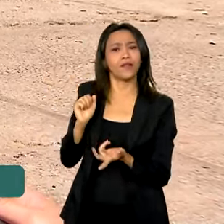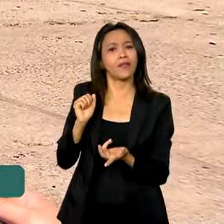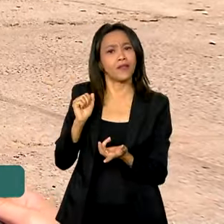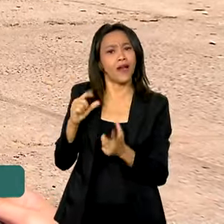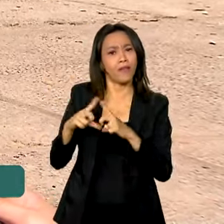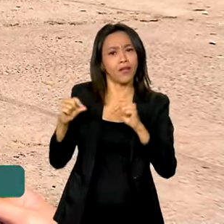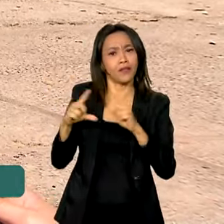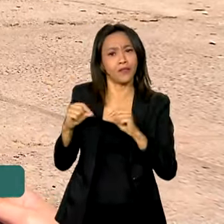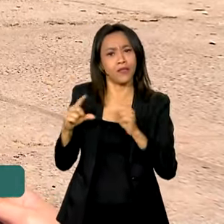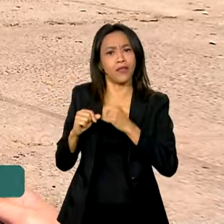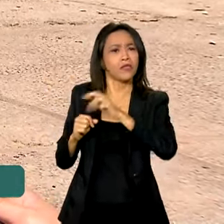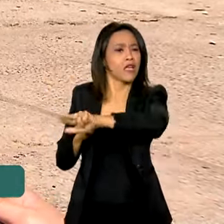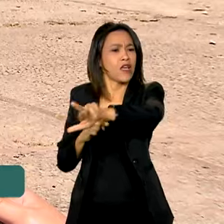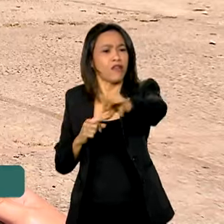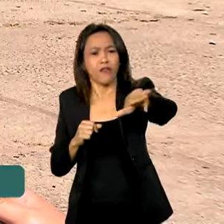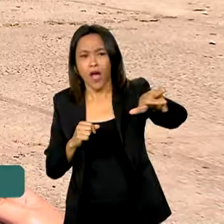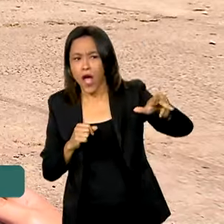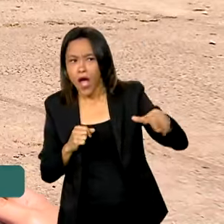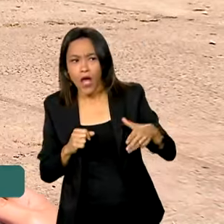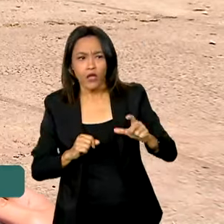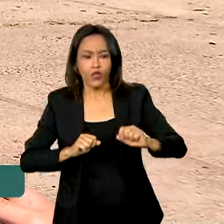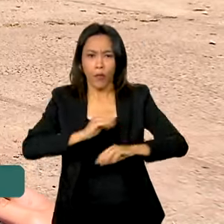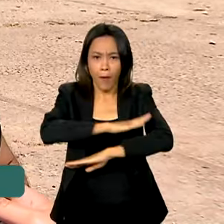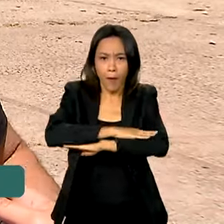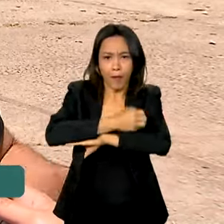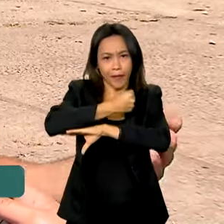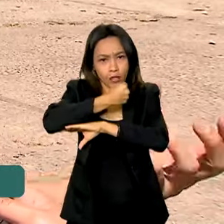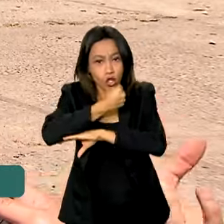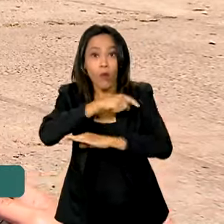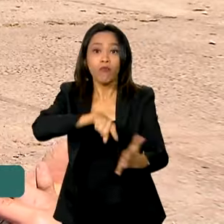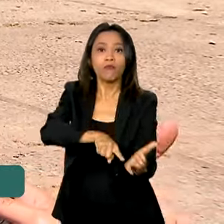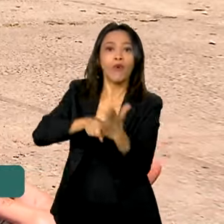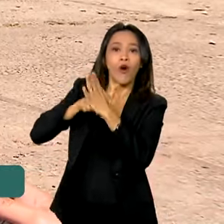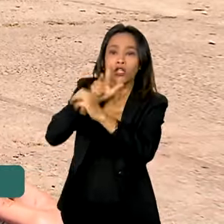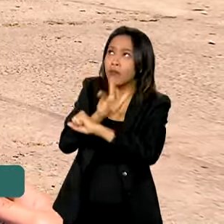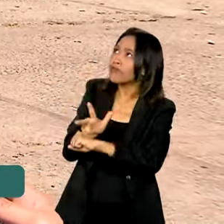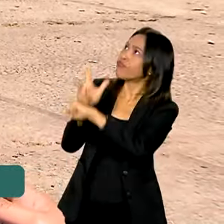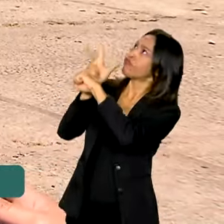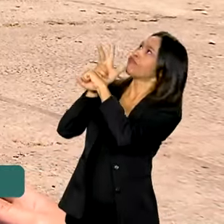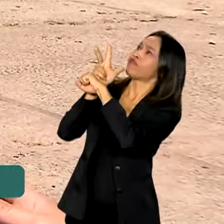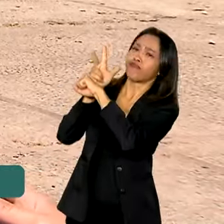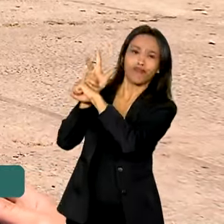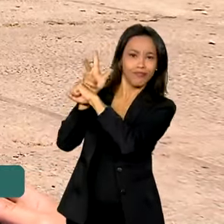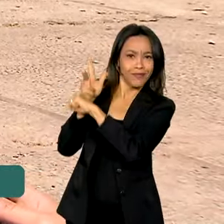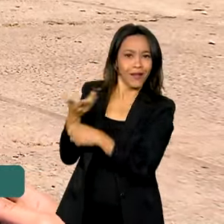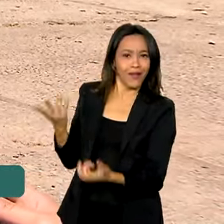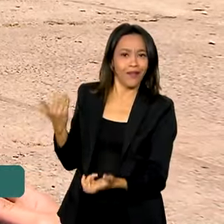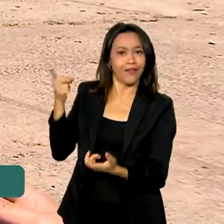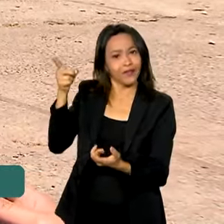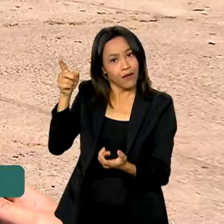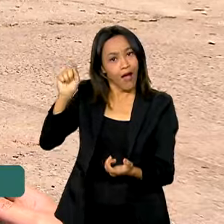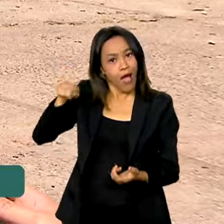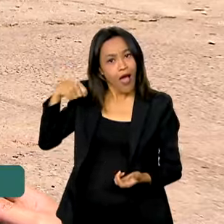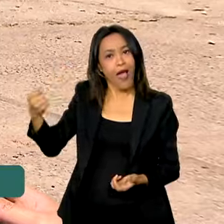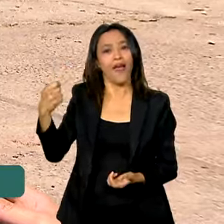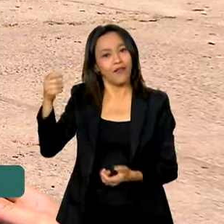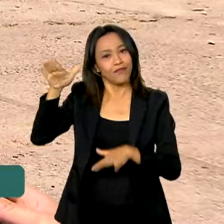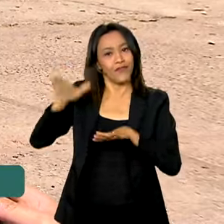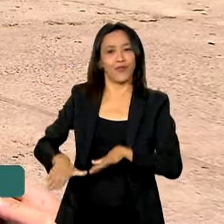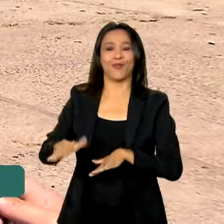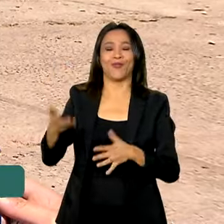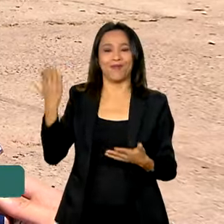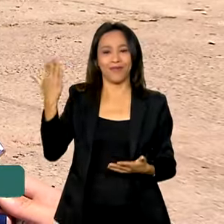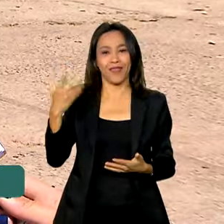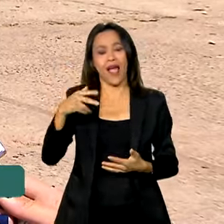outros... nos telejornais, em outros lugares, a bandeira sempre aparece como essa imponência mesmo. Então, ela realmente... ela vingou, né? Ao